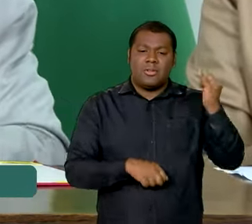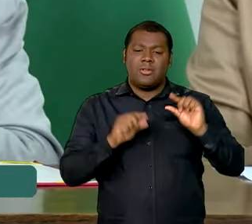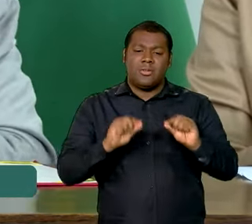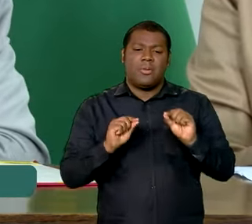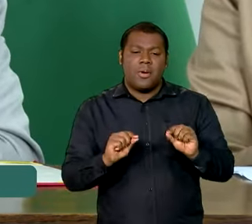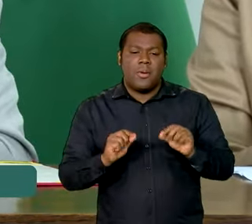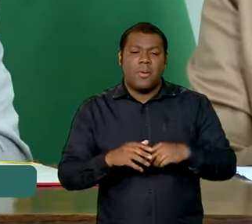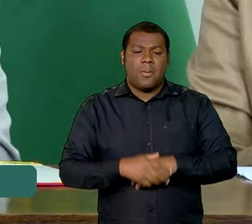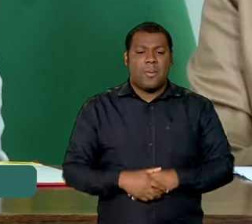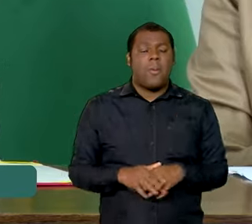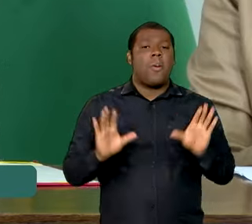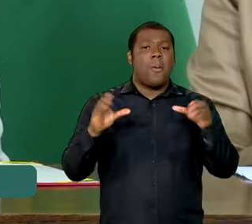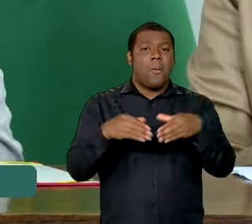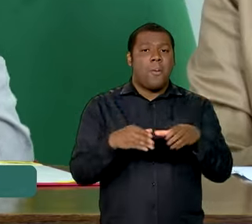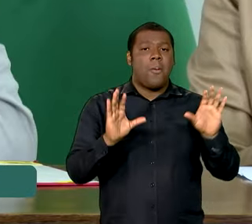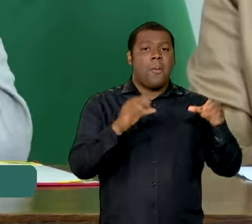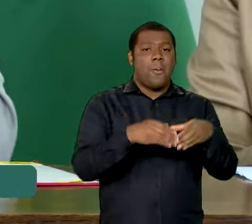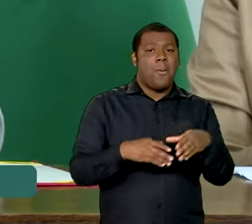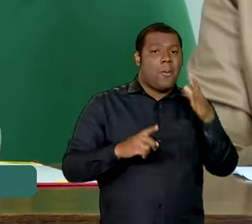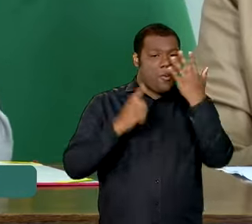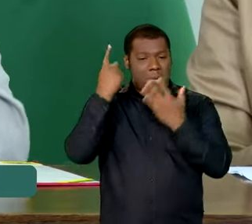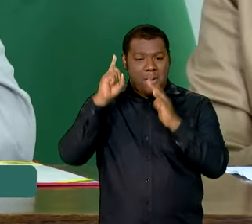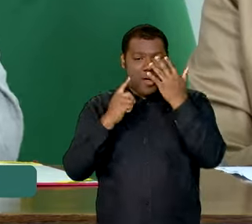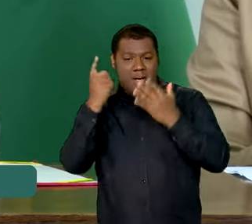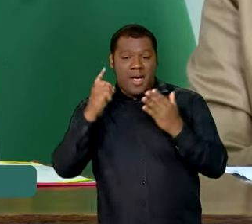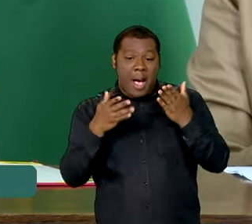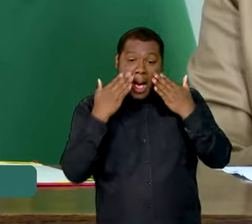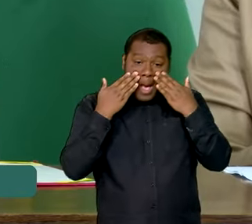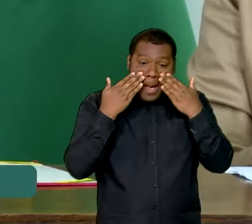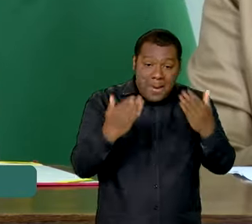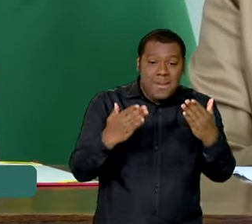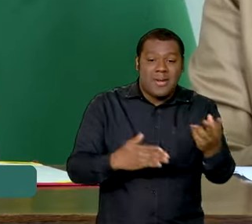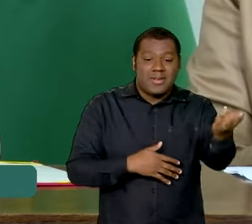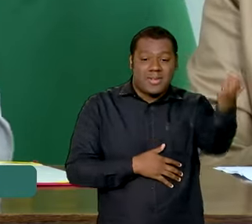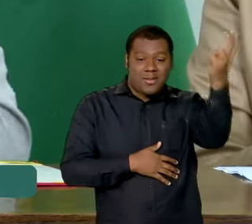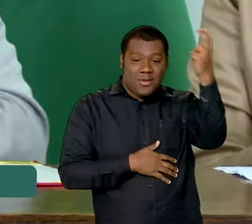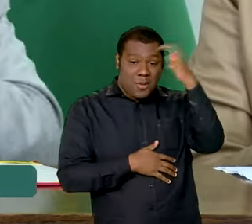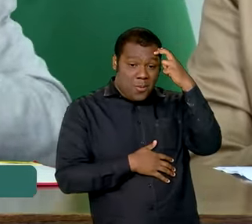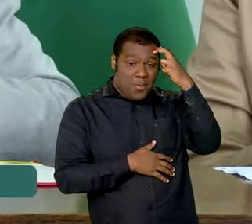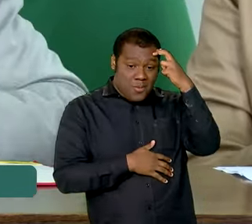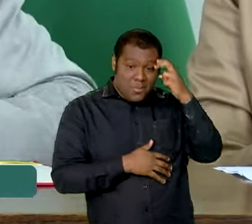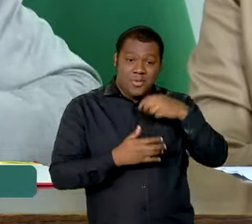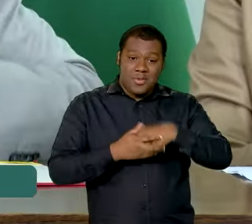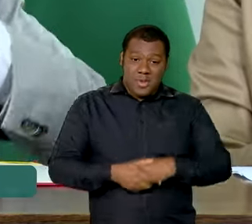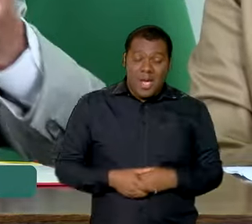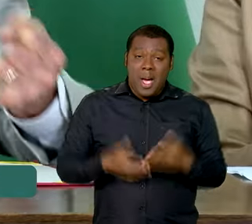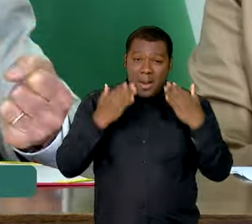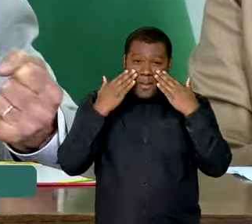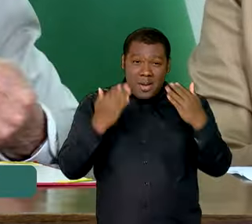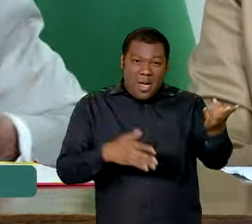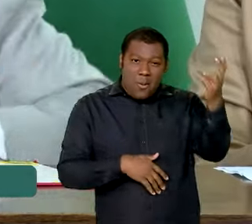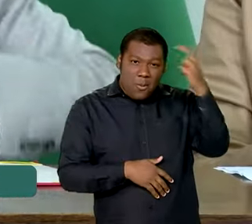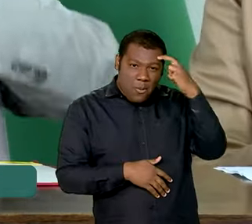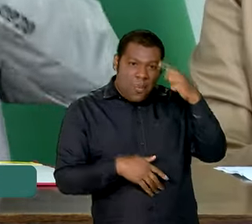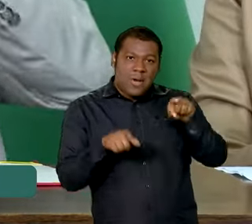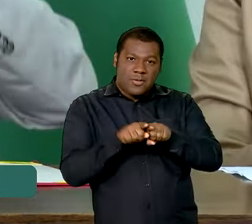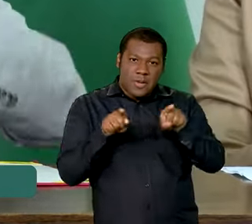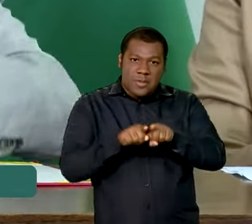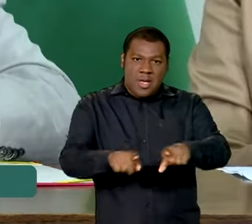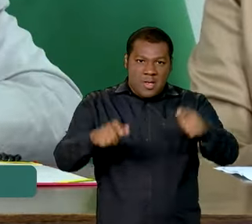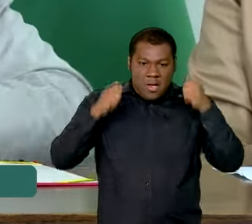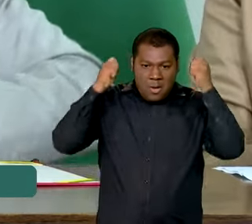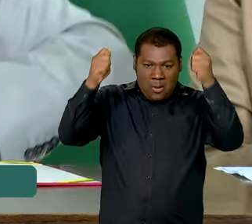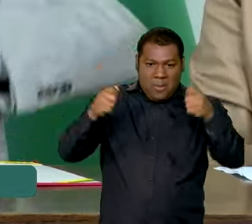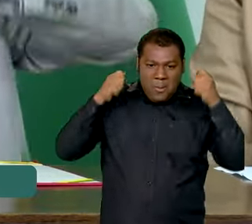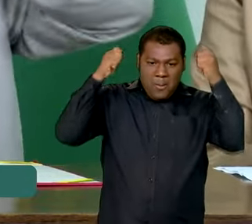se transformando em blocos de manifestações culturais, de manifestações de protesto, de defesa dos